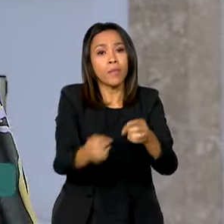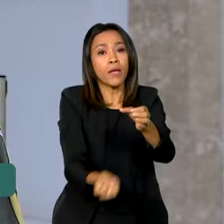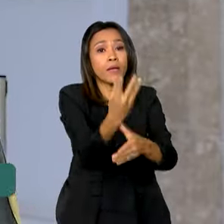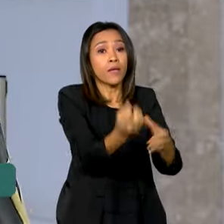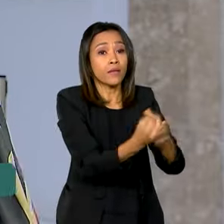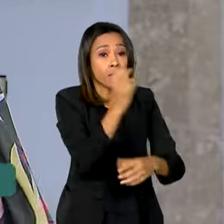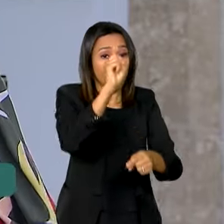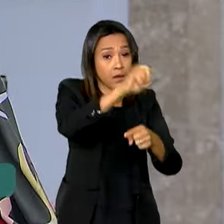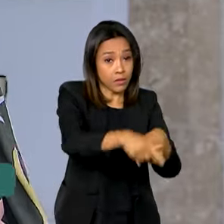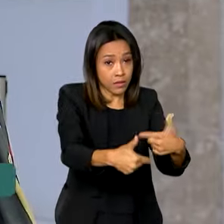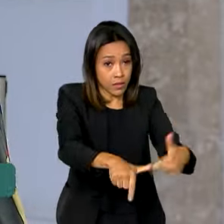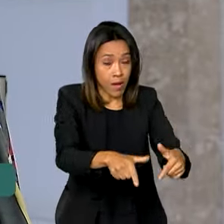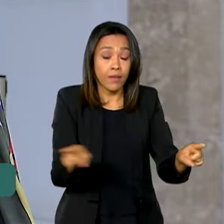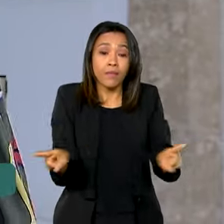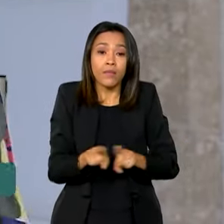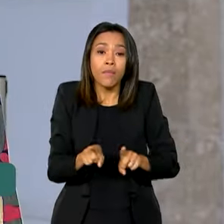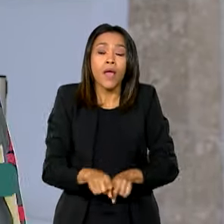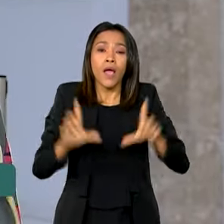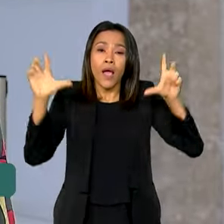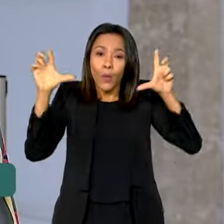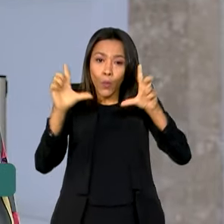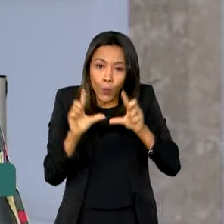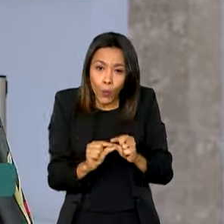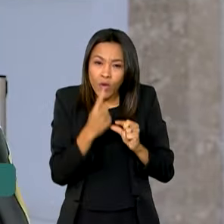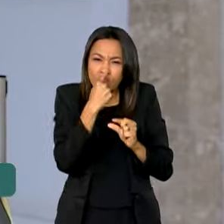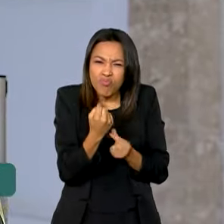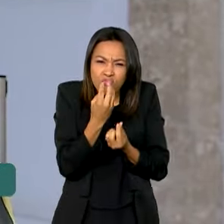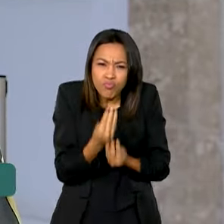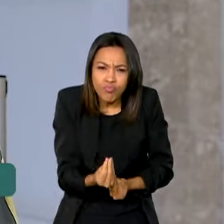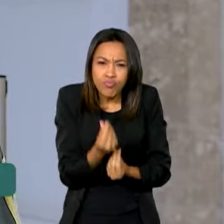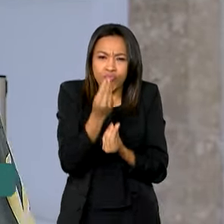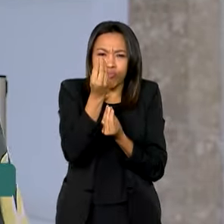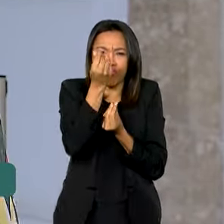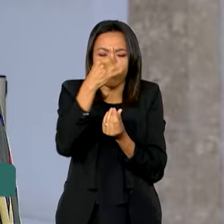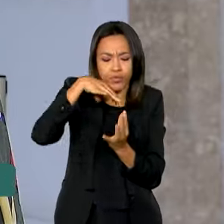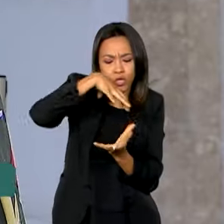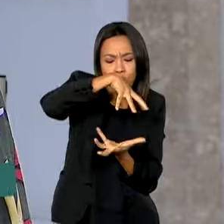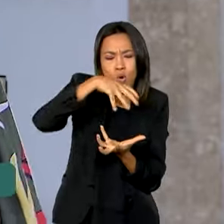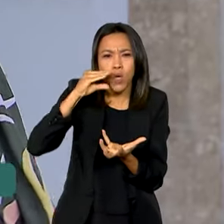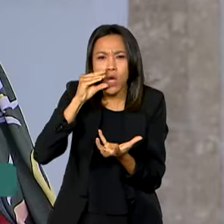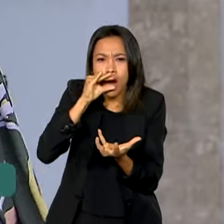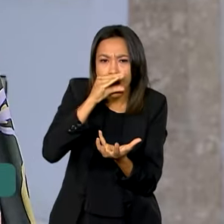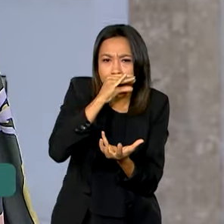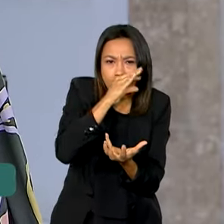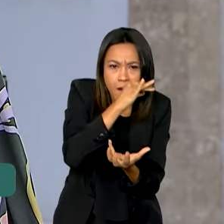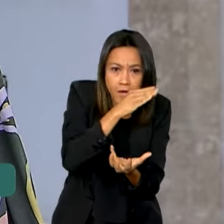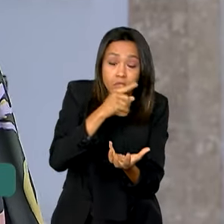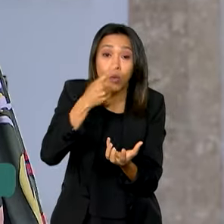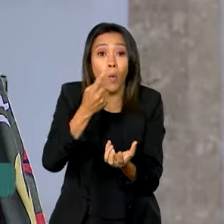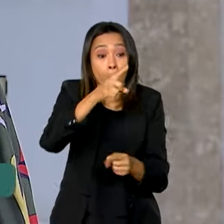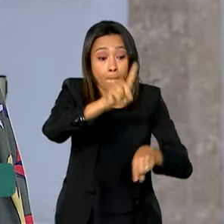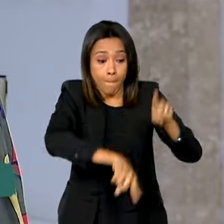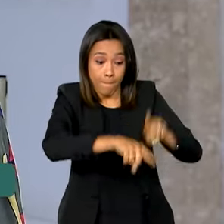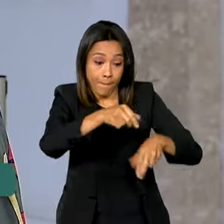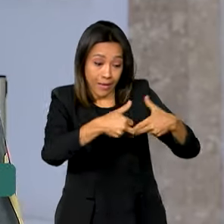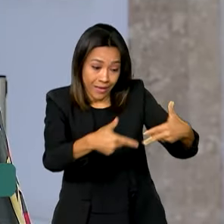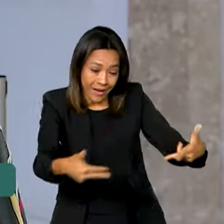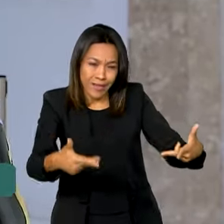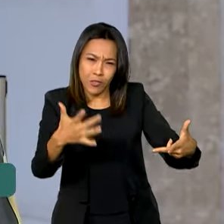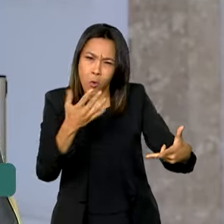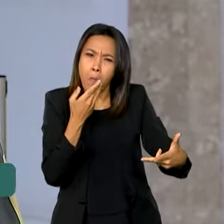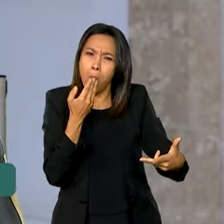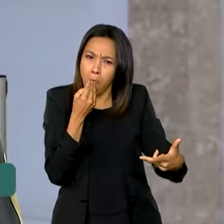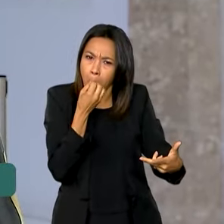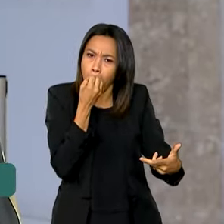de contribuir para a redução da emissão de gases de efeito estufa, com máquinas e equipamentos com melhor